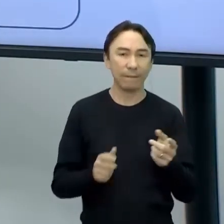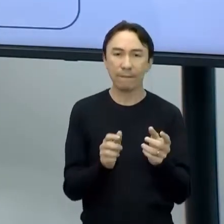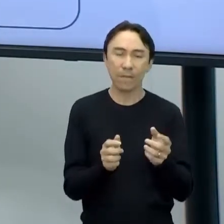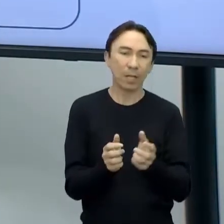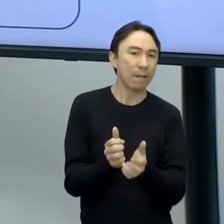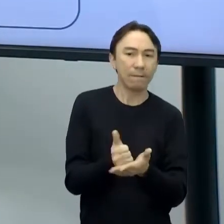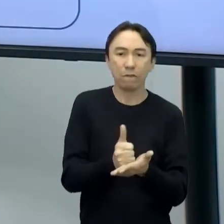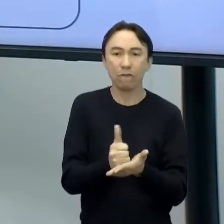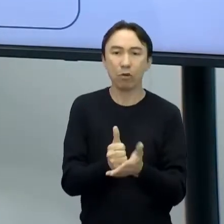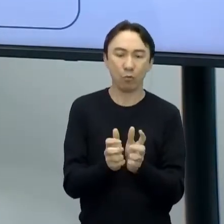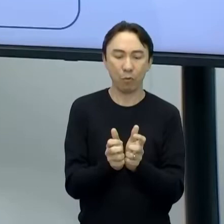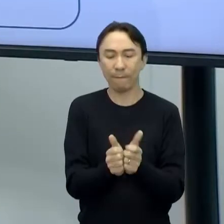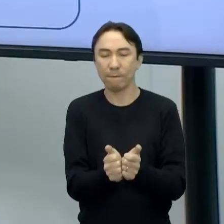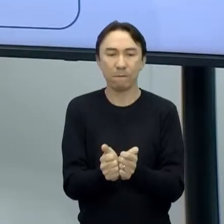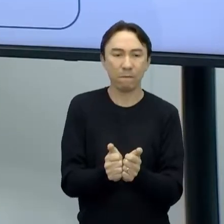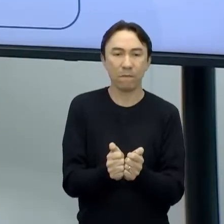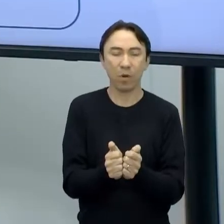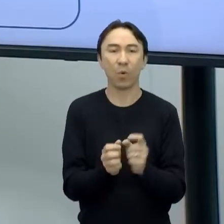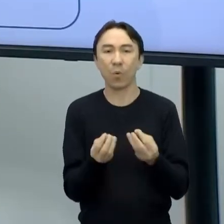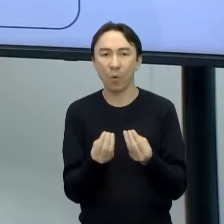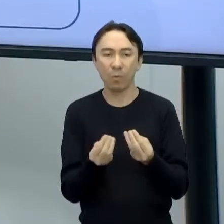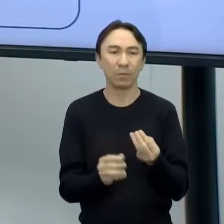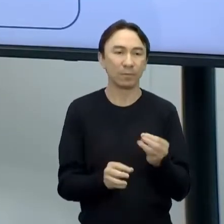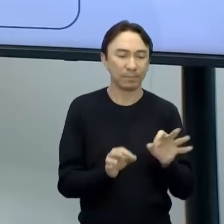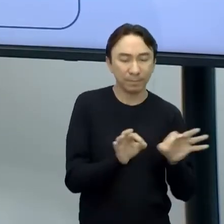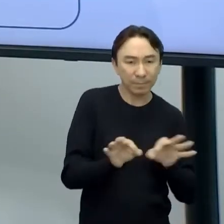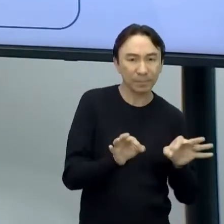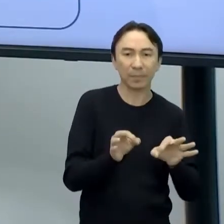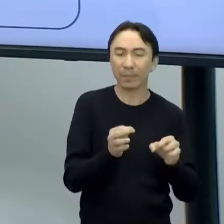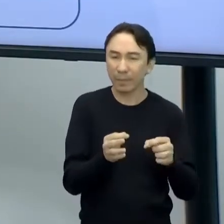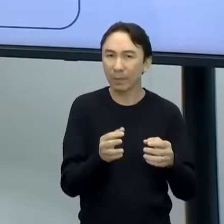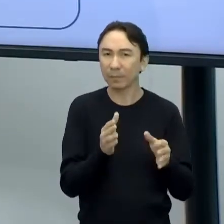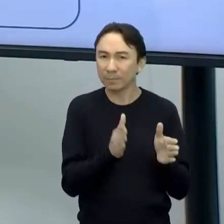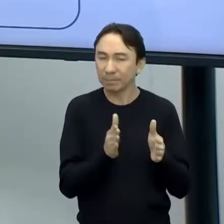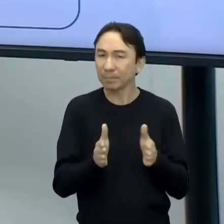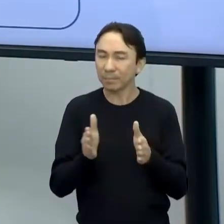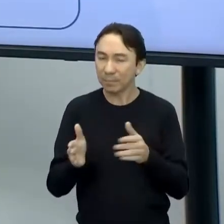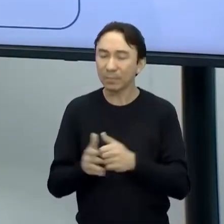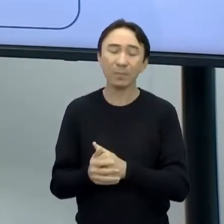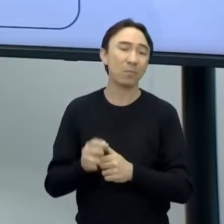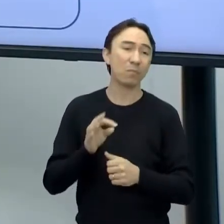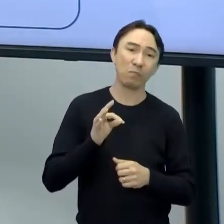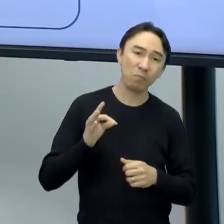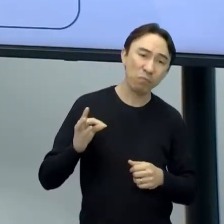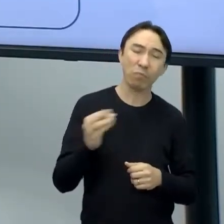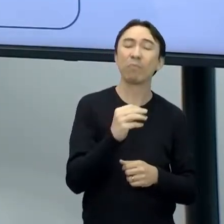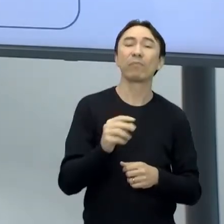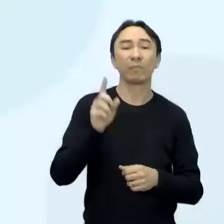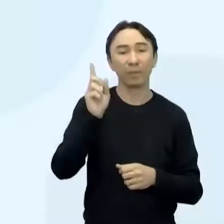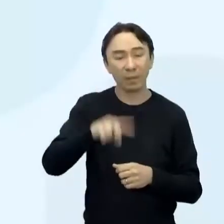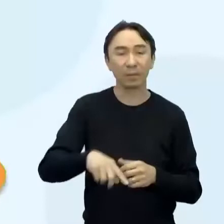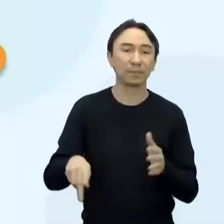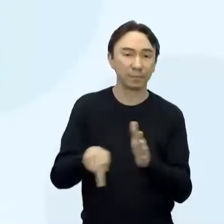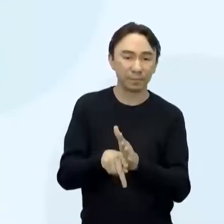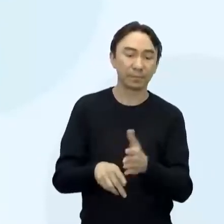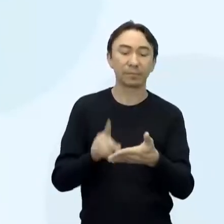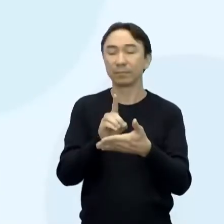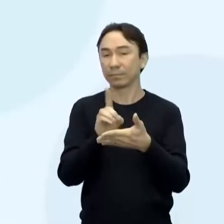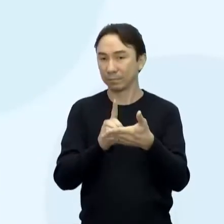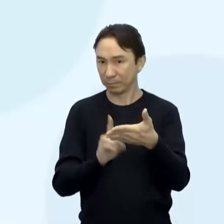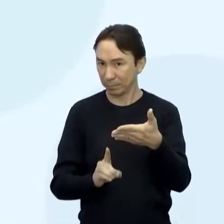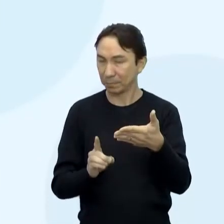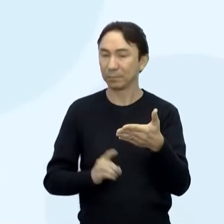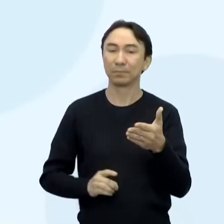Então, todos esses critérios estão dentro do design de jogos. Próximo.